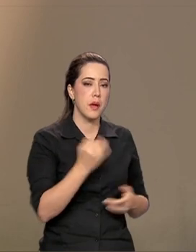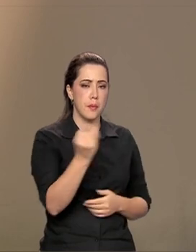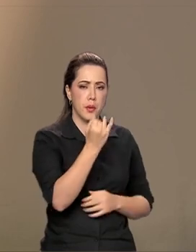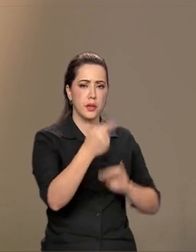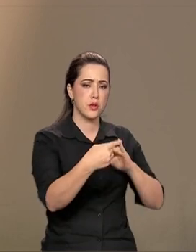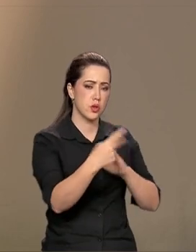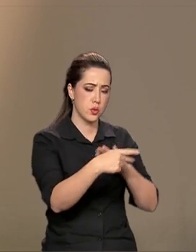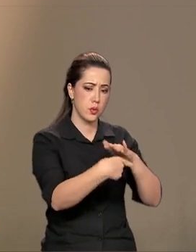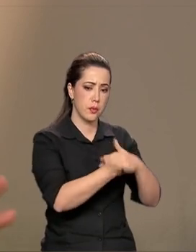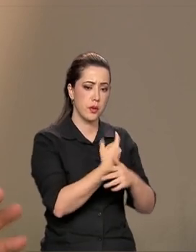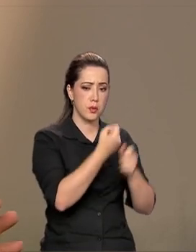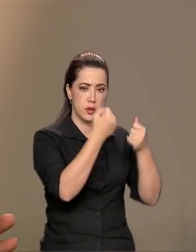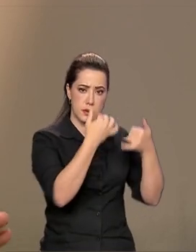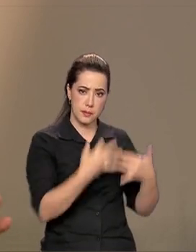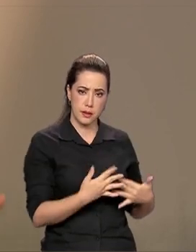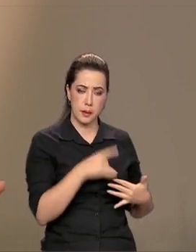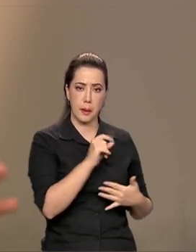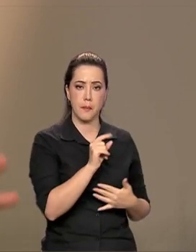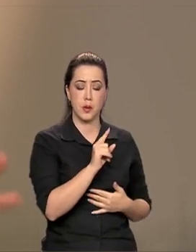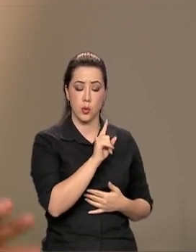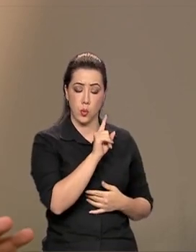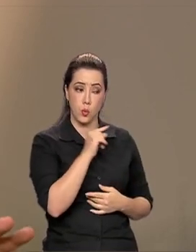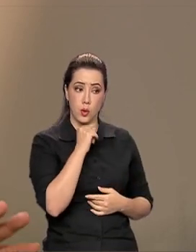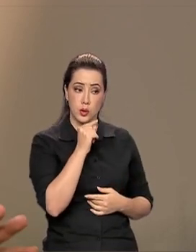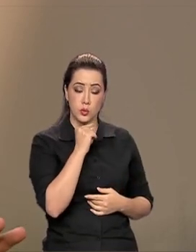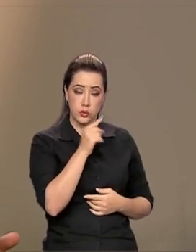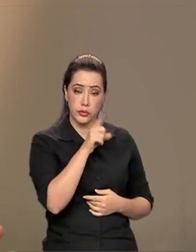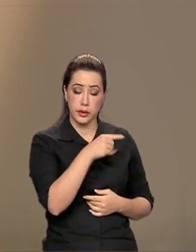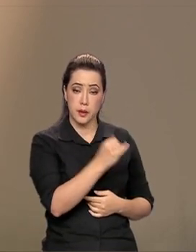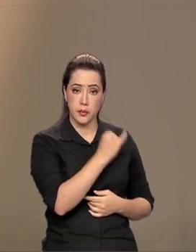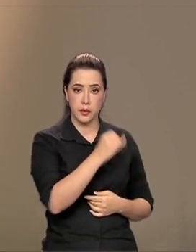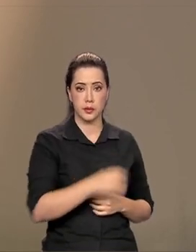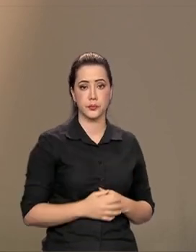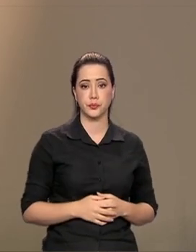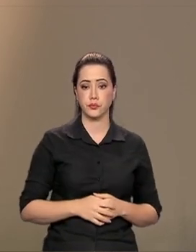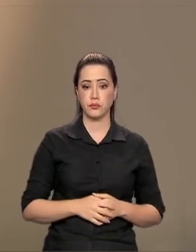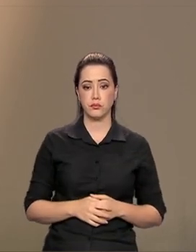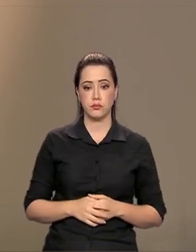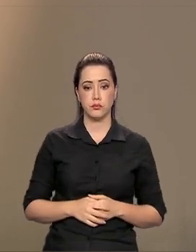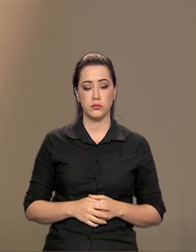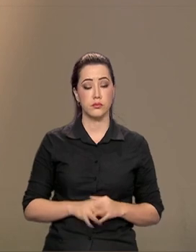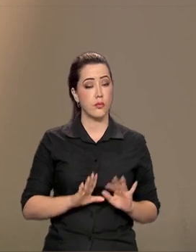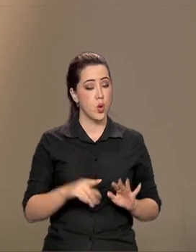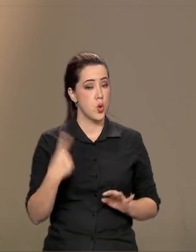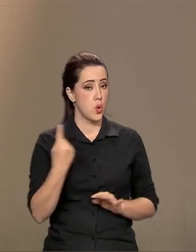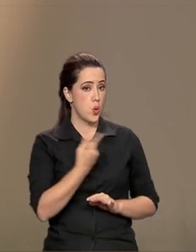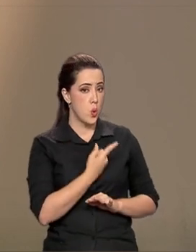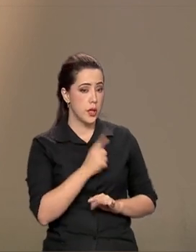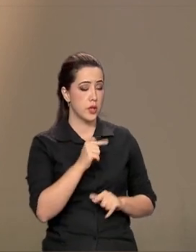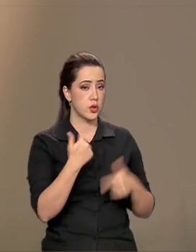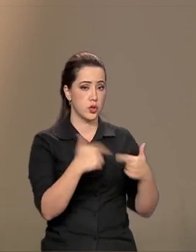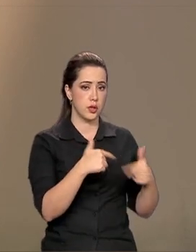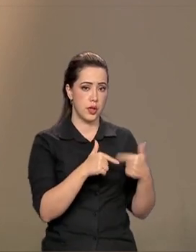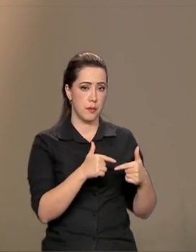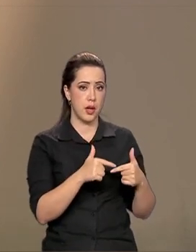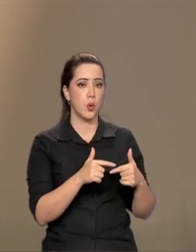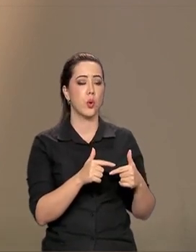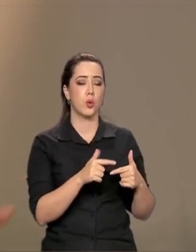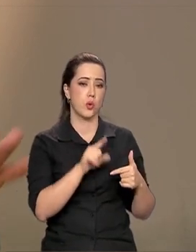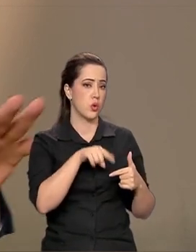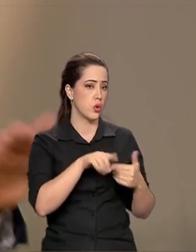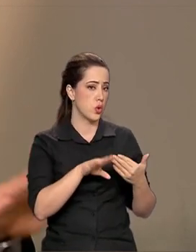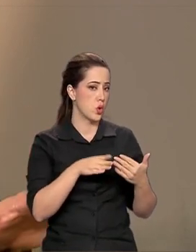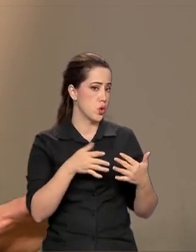uma questão que eu considero relevante. O que nós dizemos não tem nenhuma incongruência com o papel do Congresso Nacional.